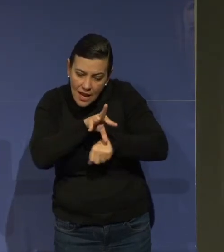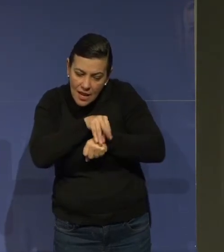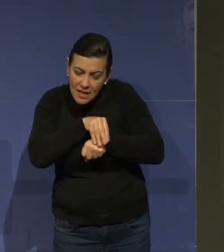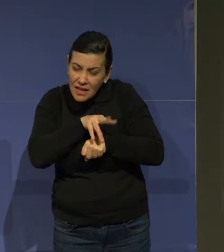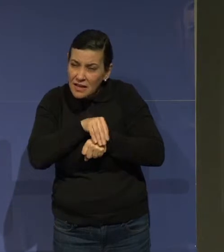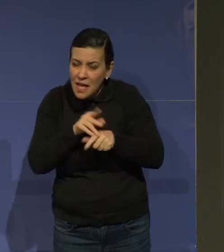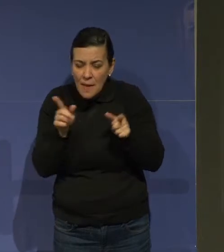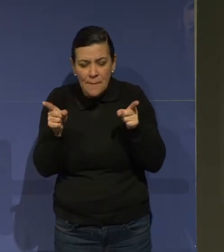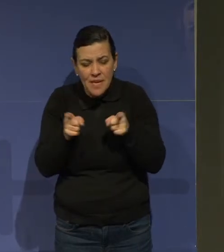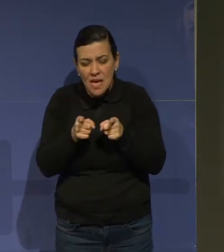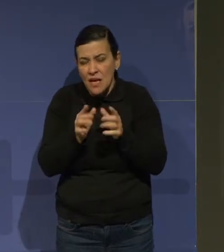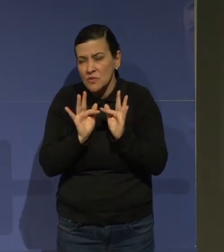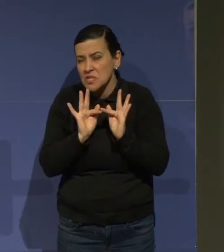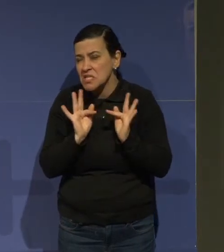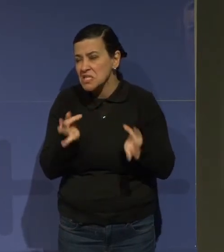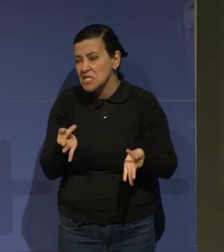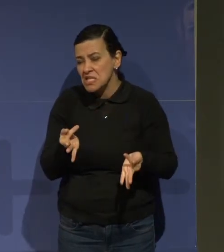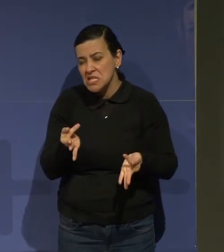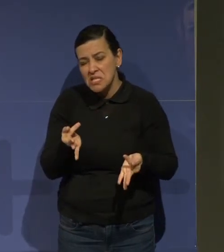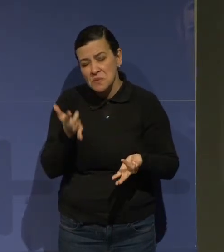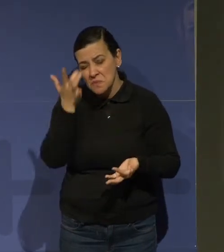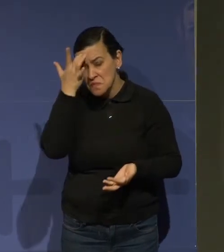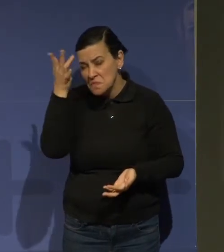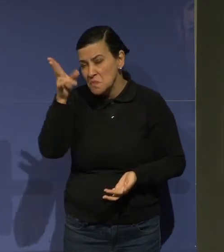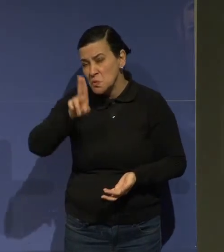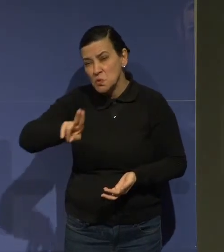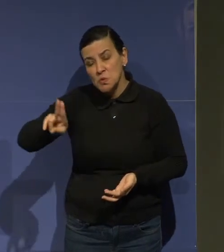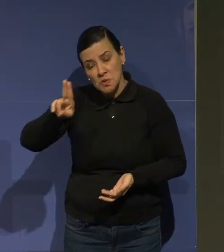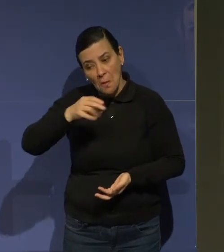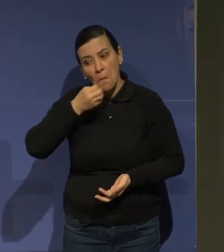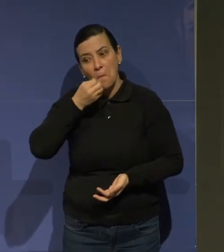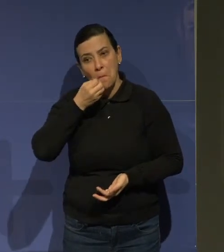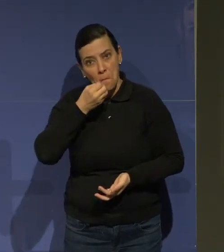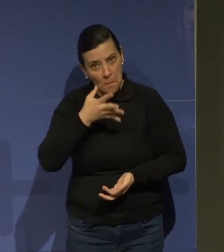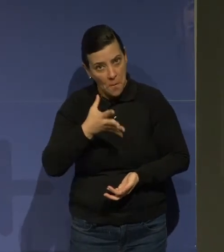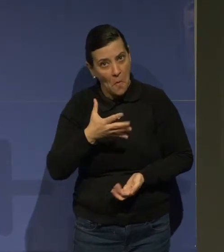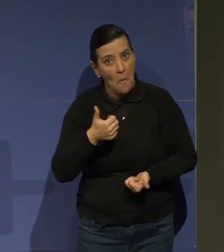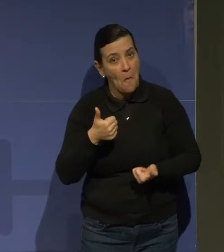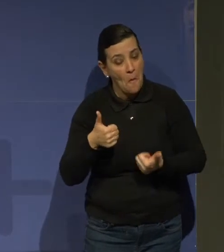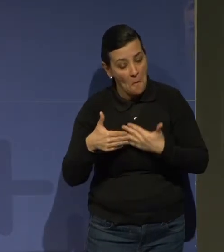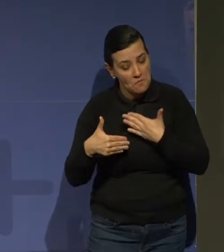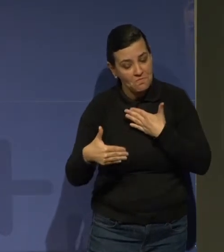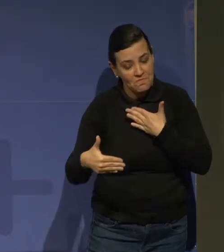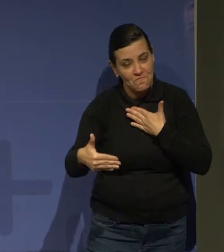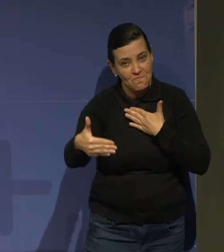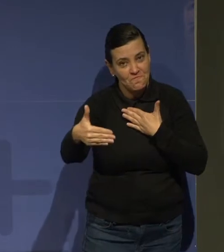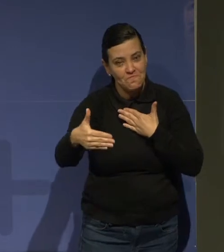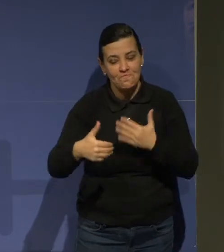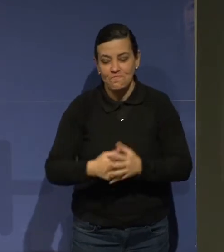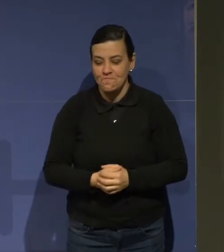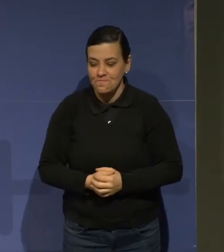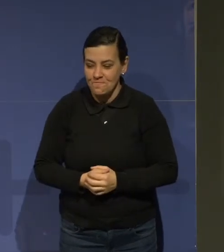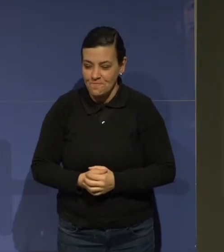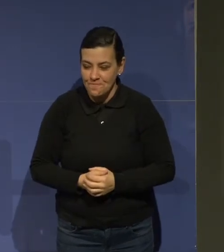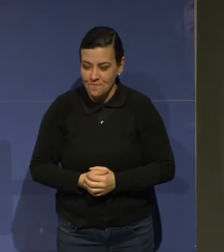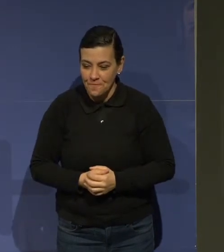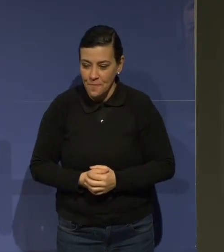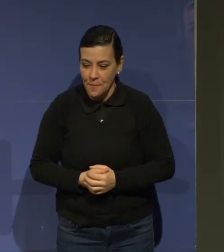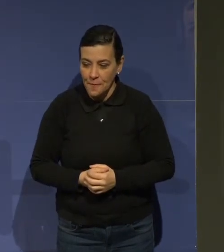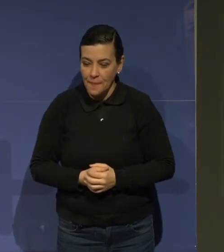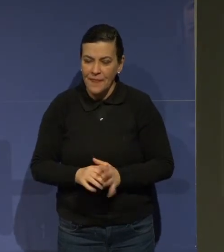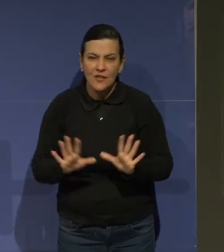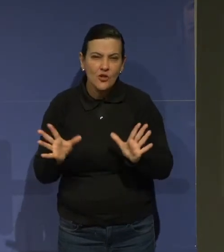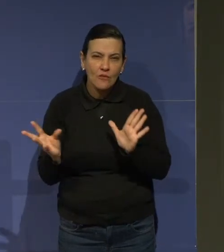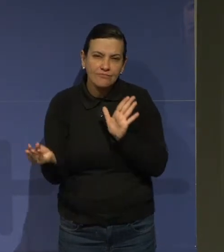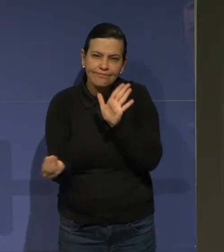é muito fácil de usar. Tem sido... Foi uma boa aquisição. Vamos para o próximo. Eu só pus